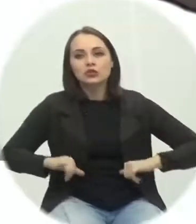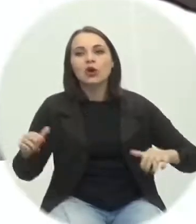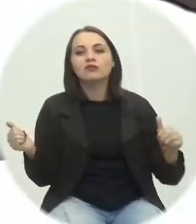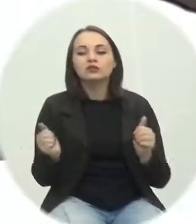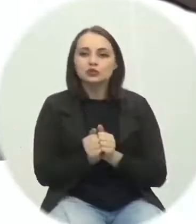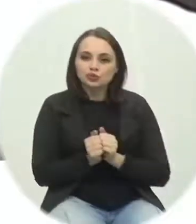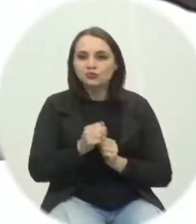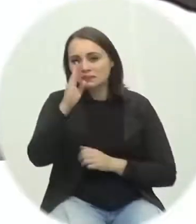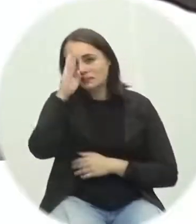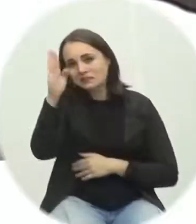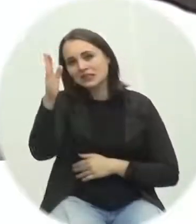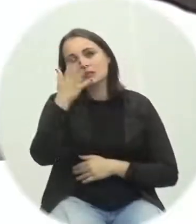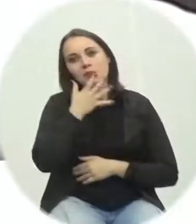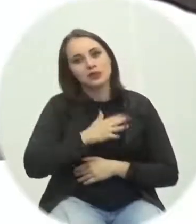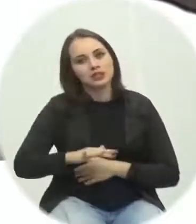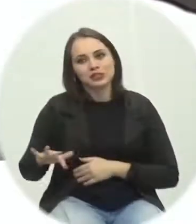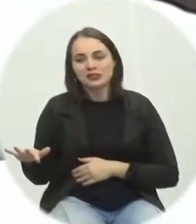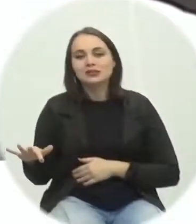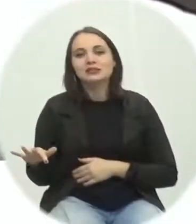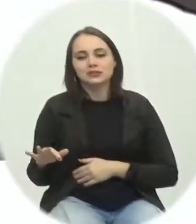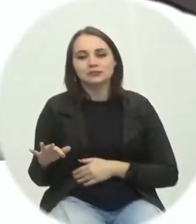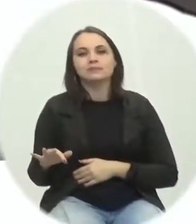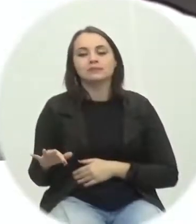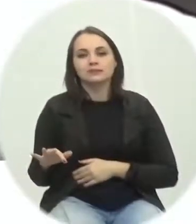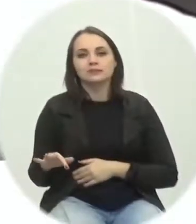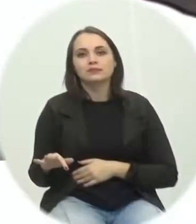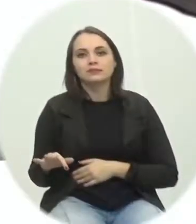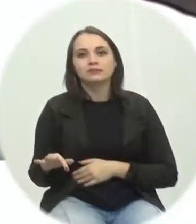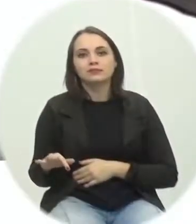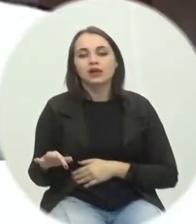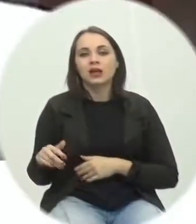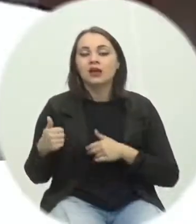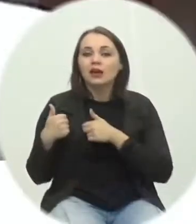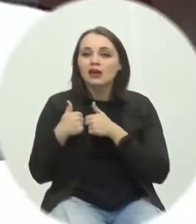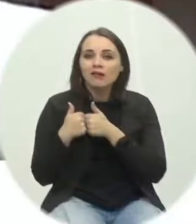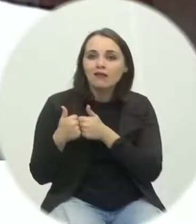Principalmente as crianças, que acompanham.